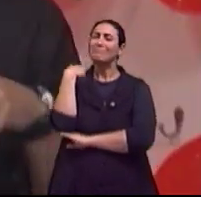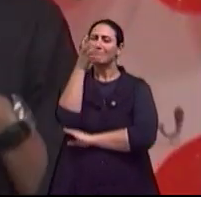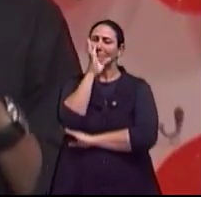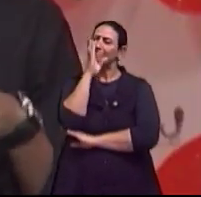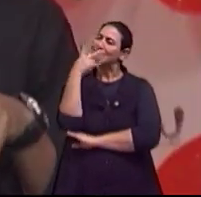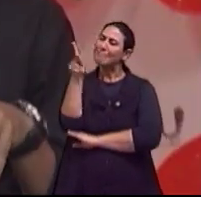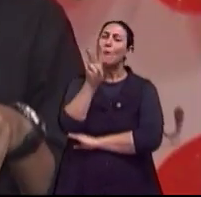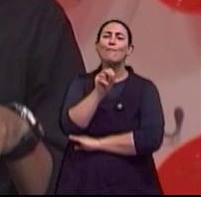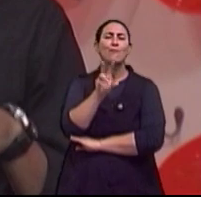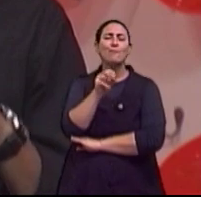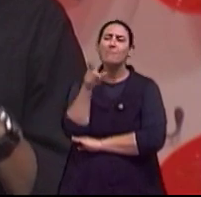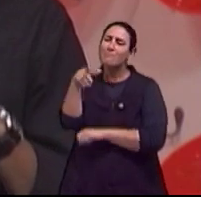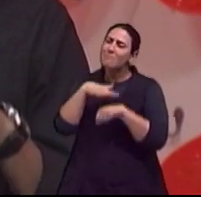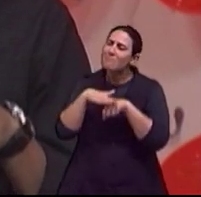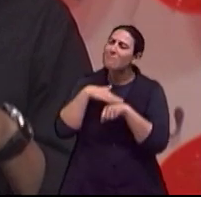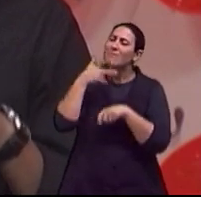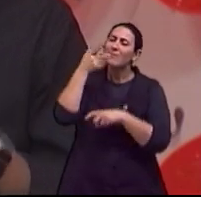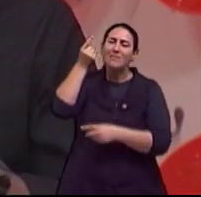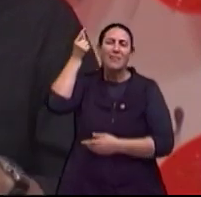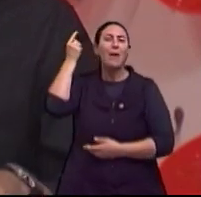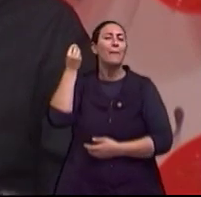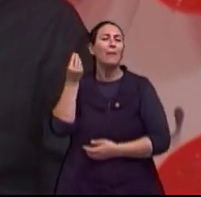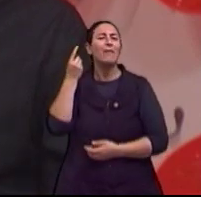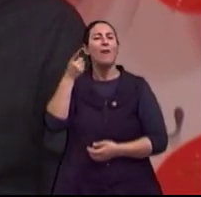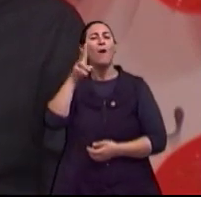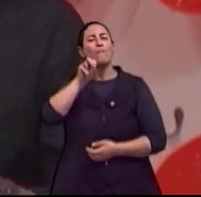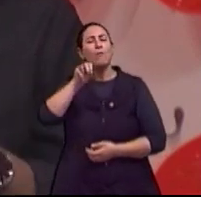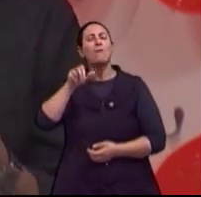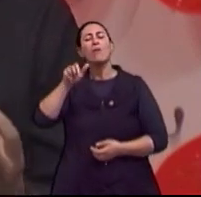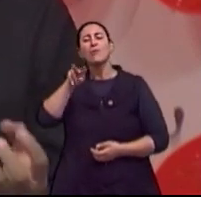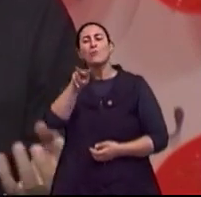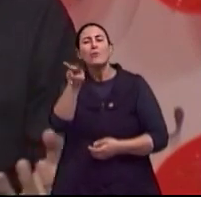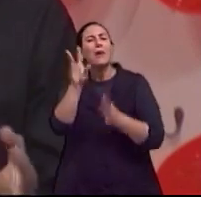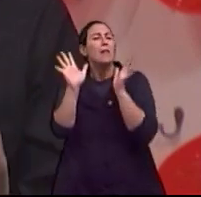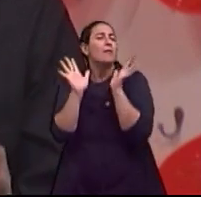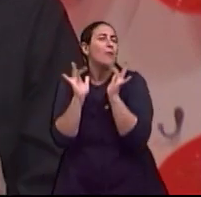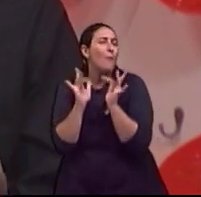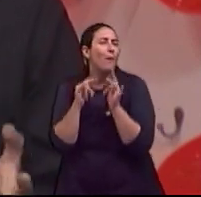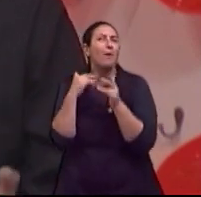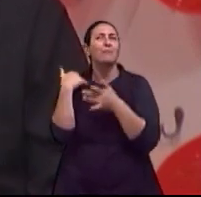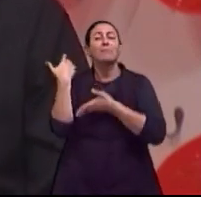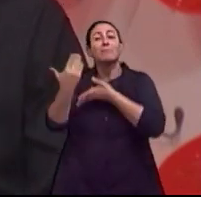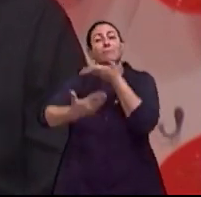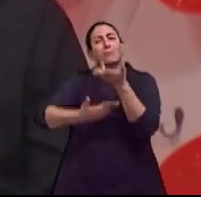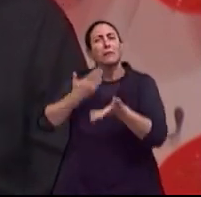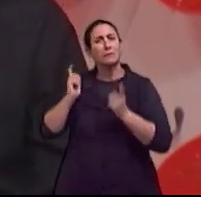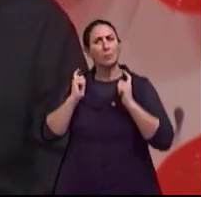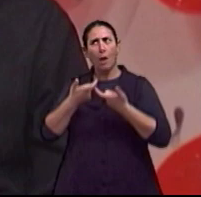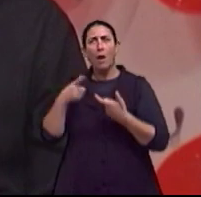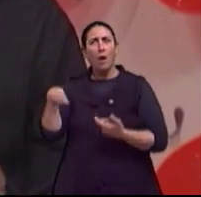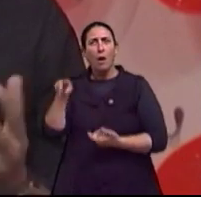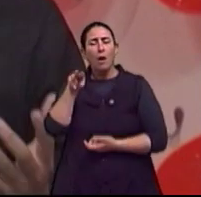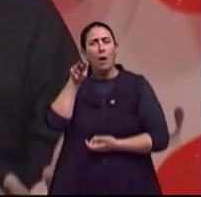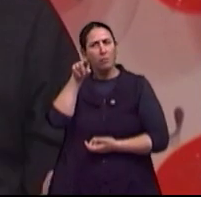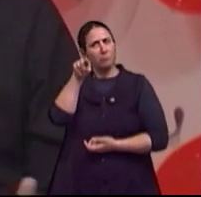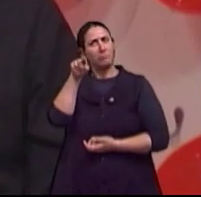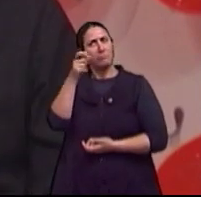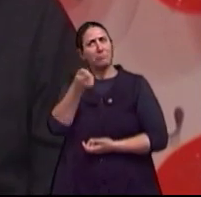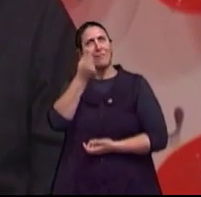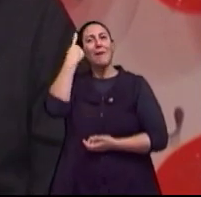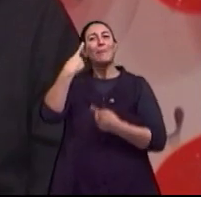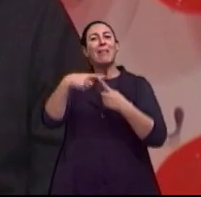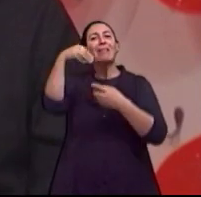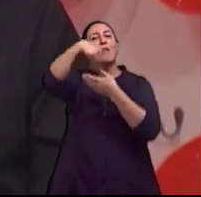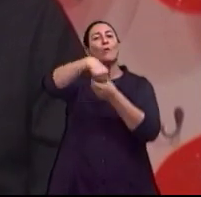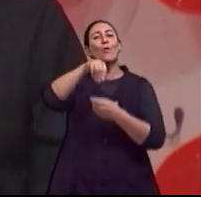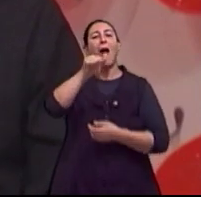lubrificante, usaram uma crema que queimou os dois. E aí descobriram que ela estava tendo uma sexualidade dentro do asilo. Fiquei tão instigado